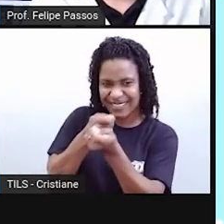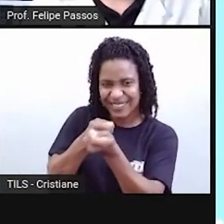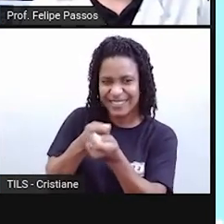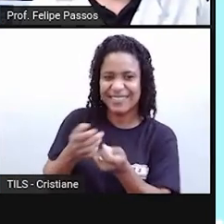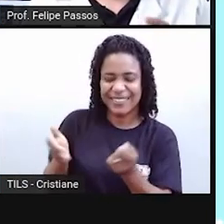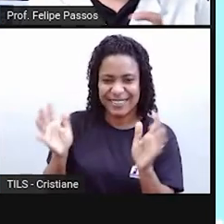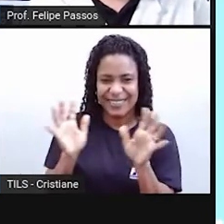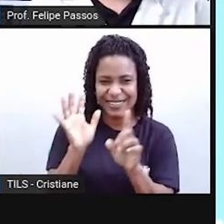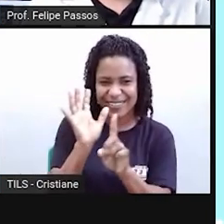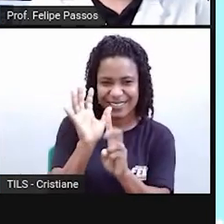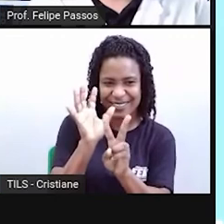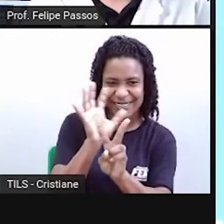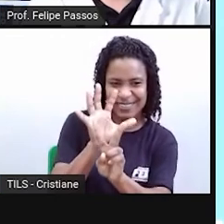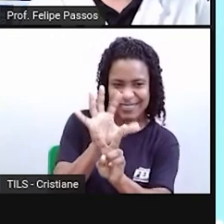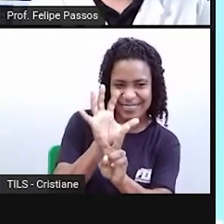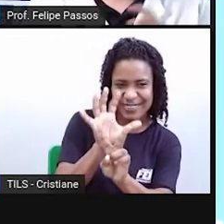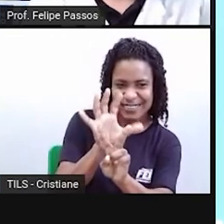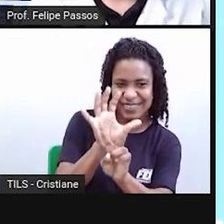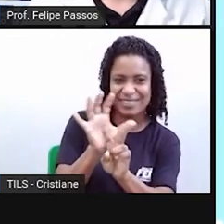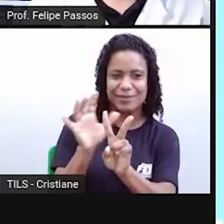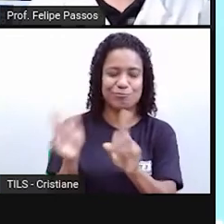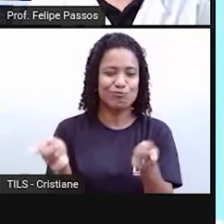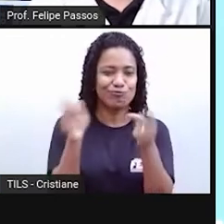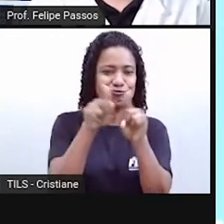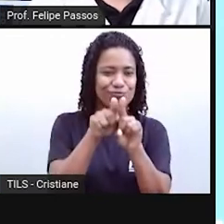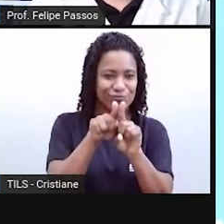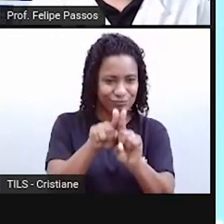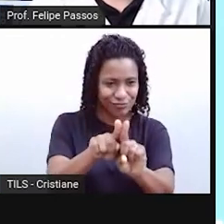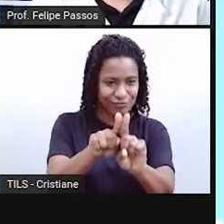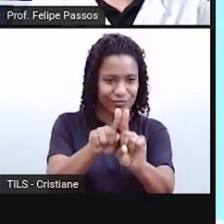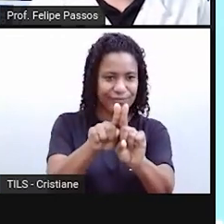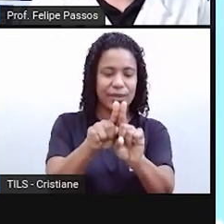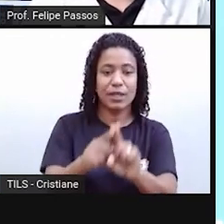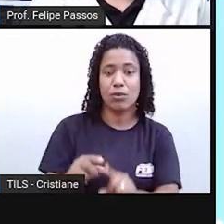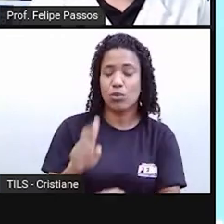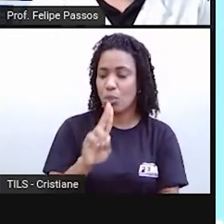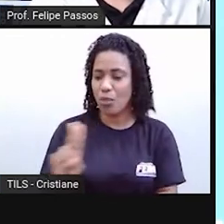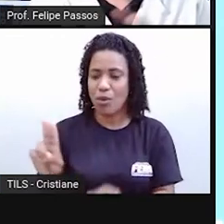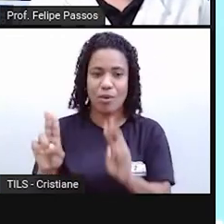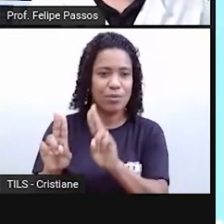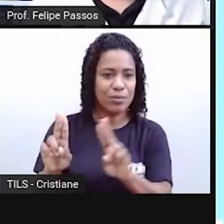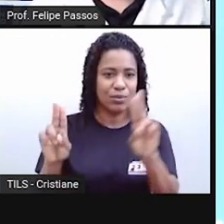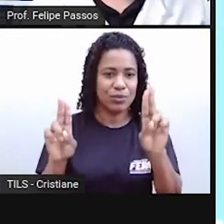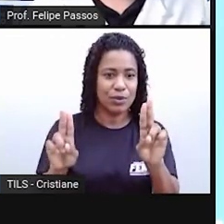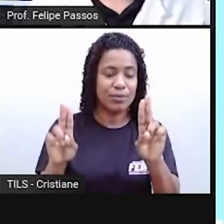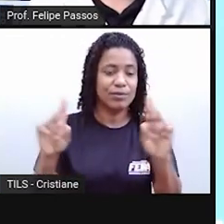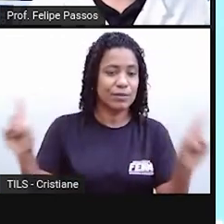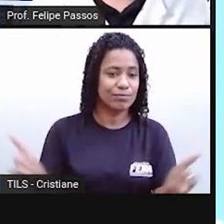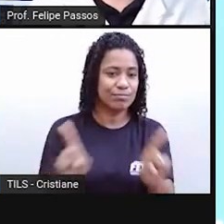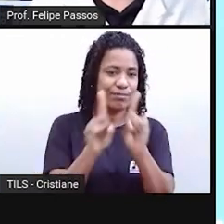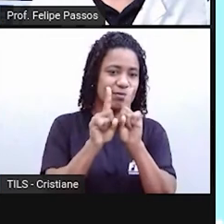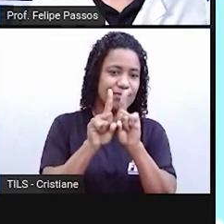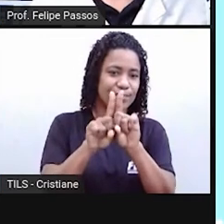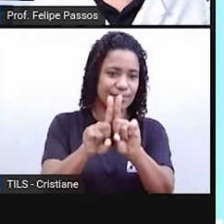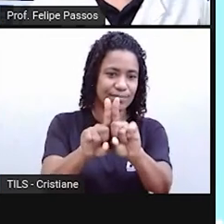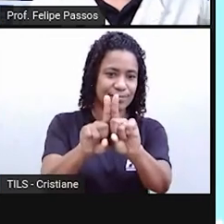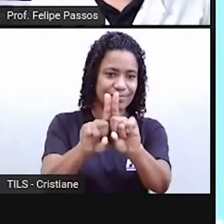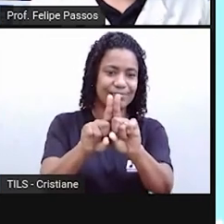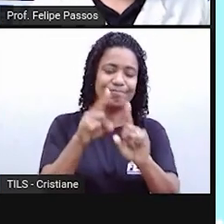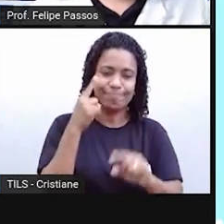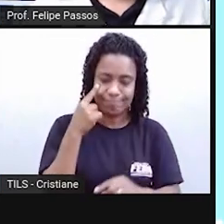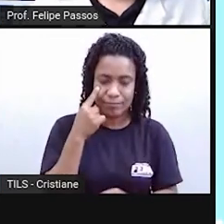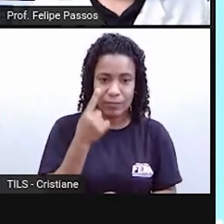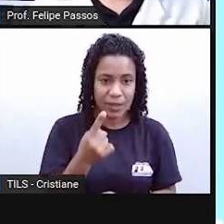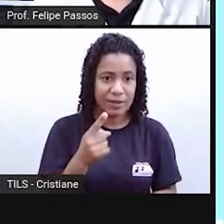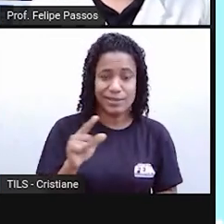né? Então, você junta o nome das duas pessoas, você chipou aquele casal. É uma palavra nova, essa palavra não existe. A gente